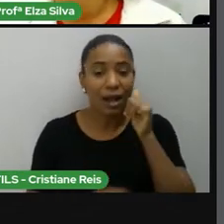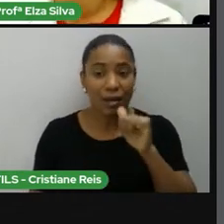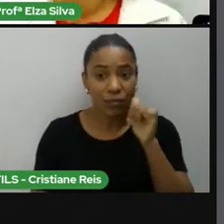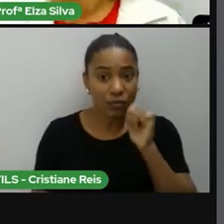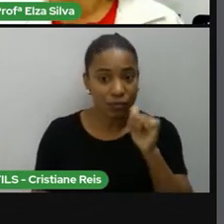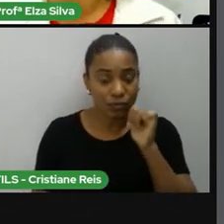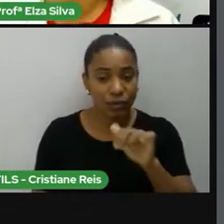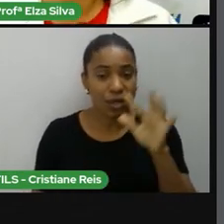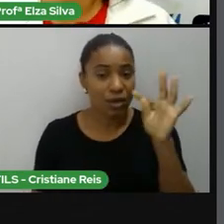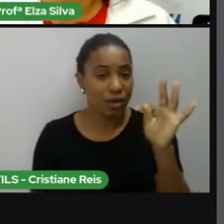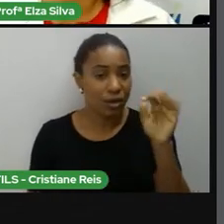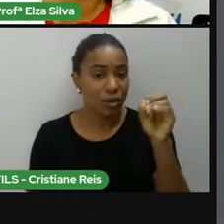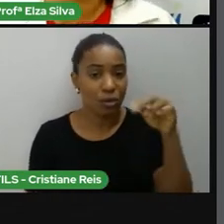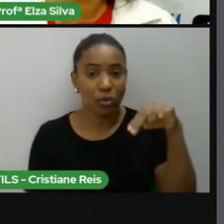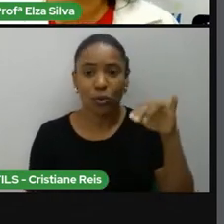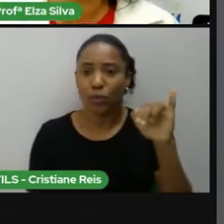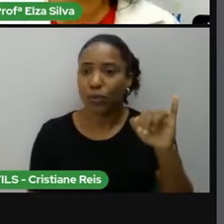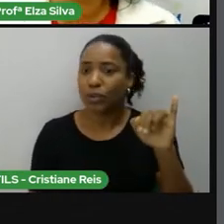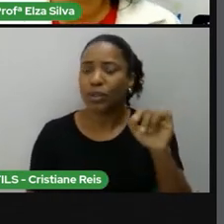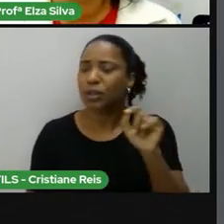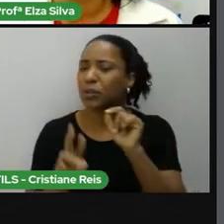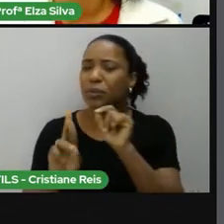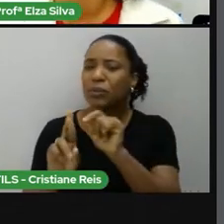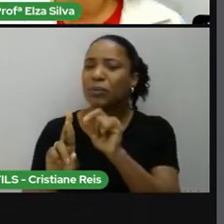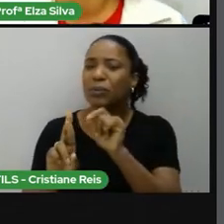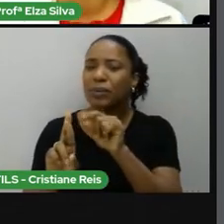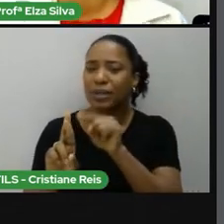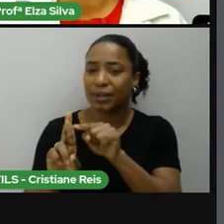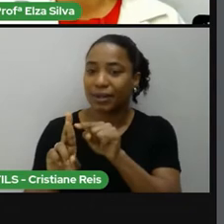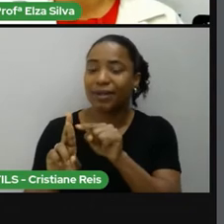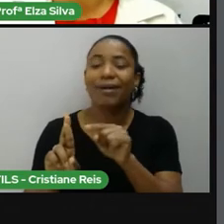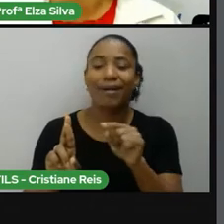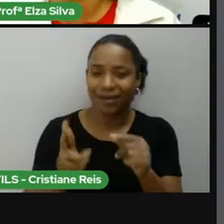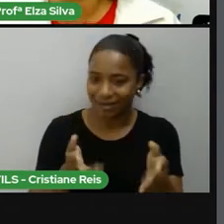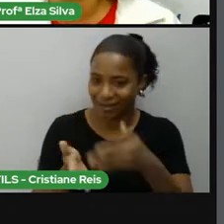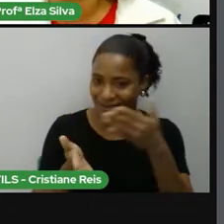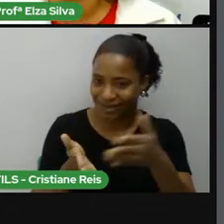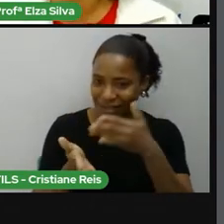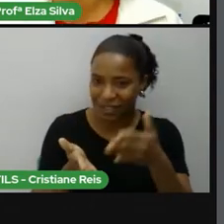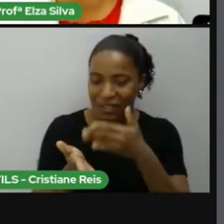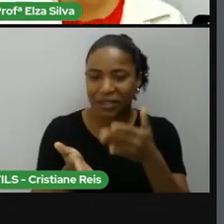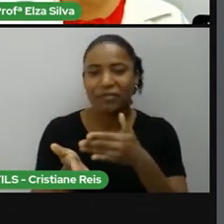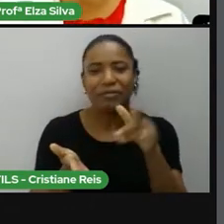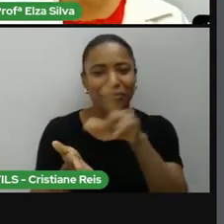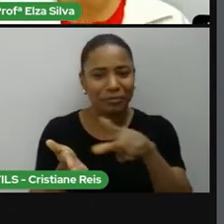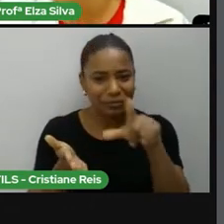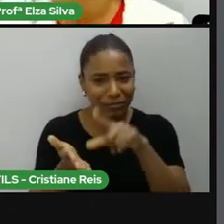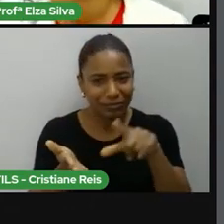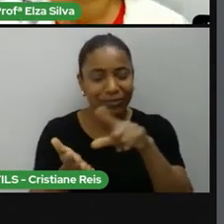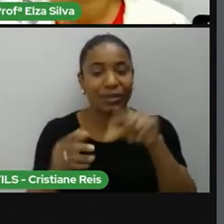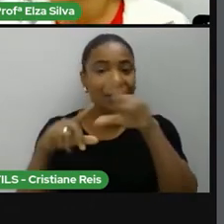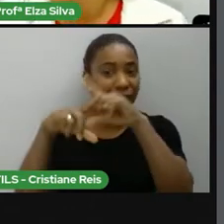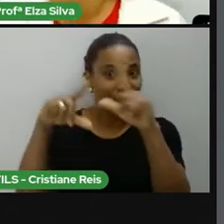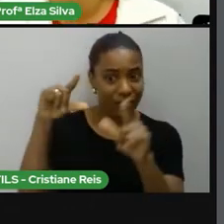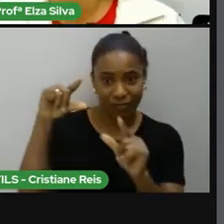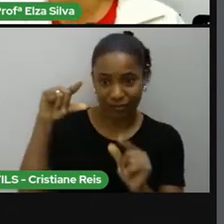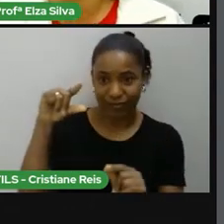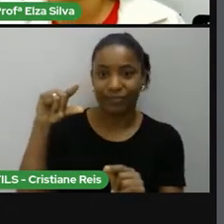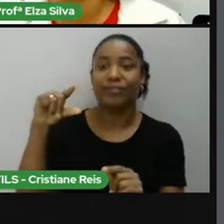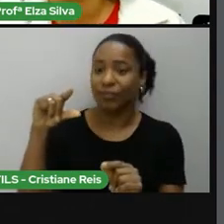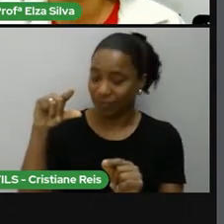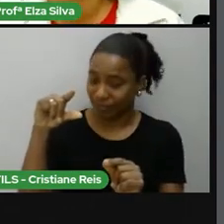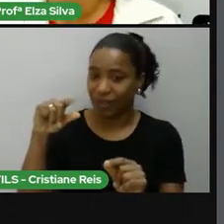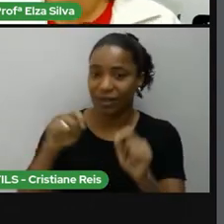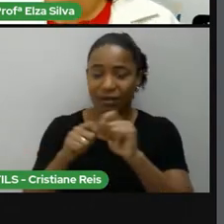afro-americana. Ela ganhou o Prêmio Nobel justamente porque ela produziu